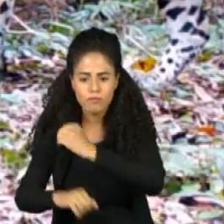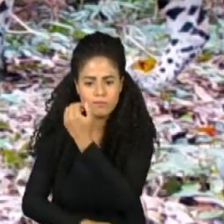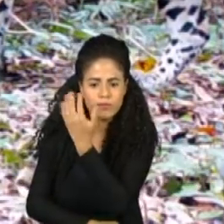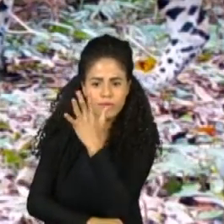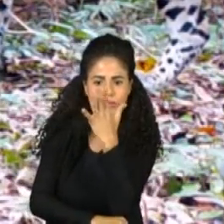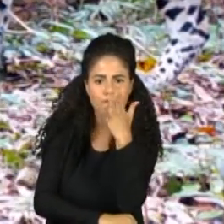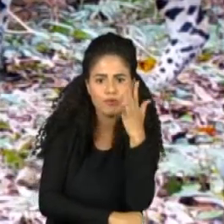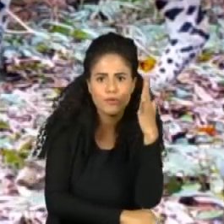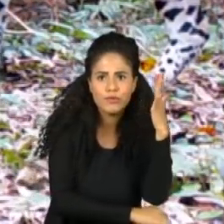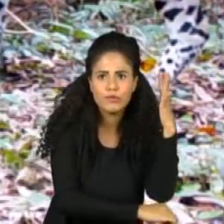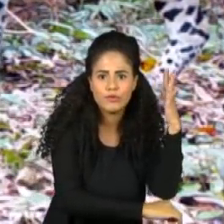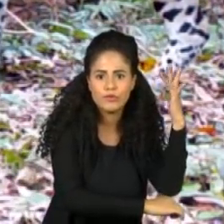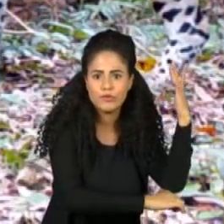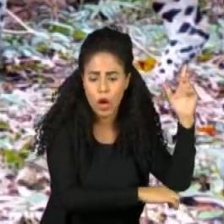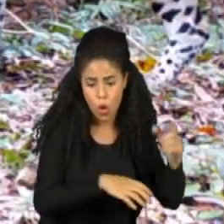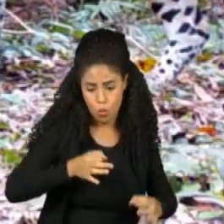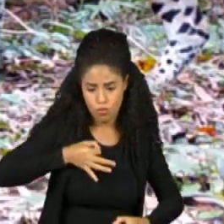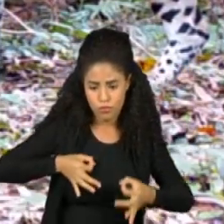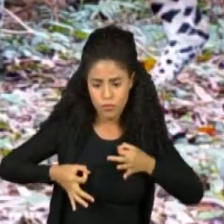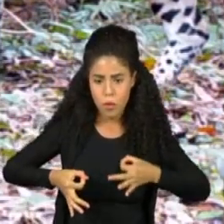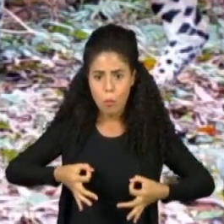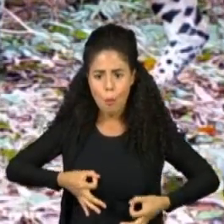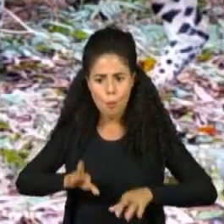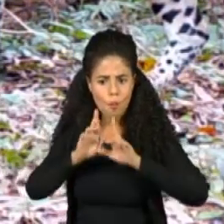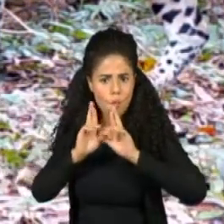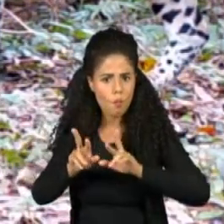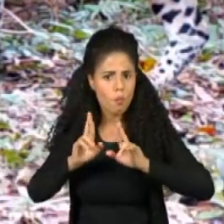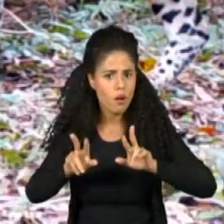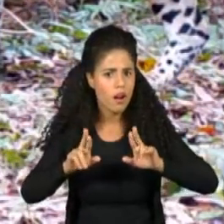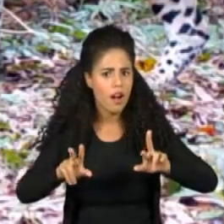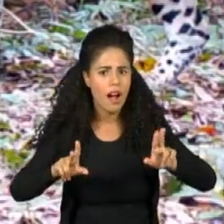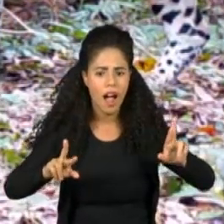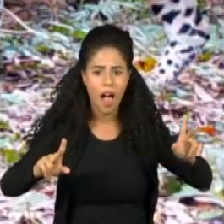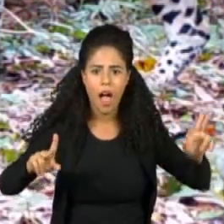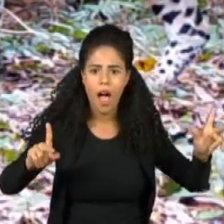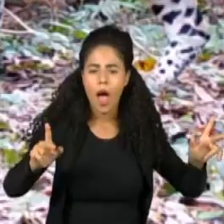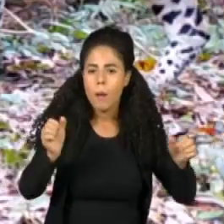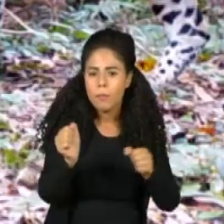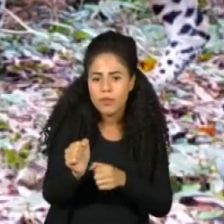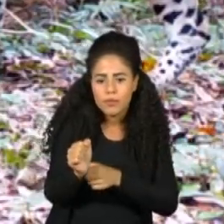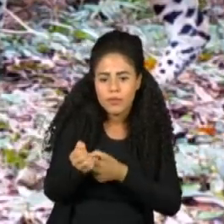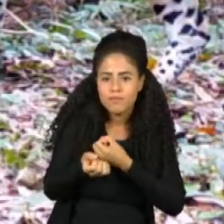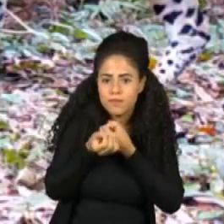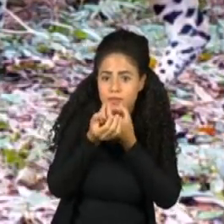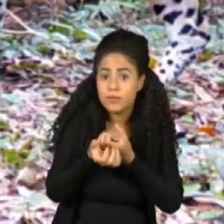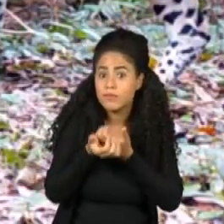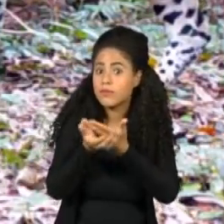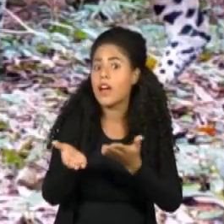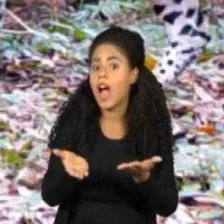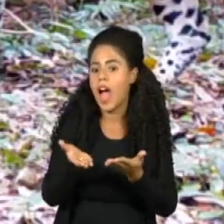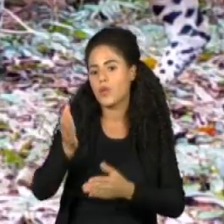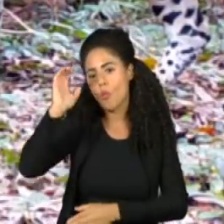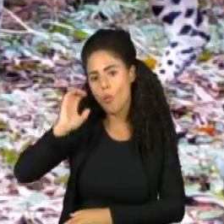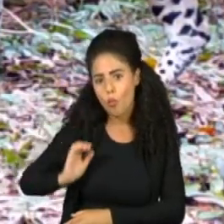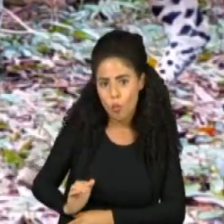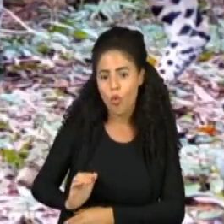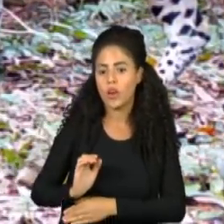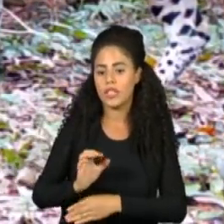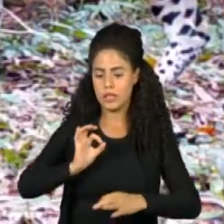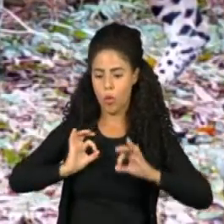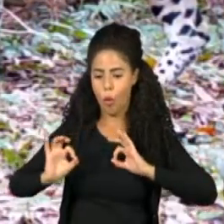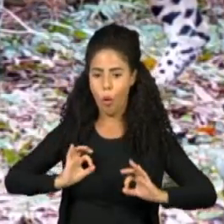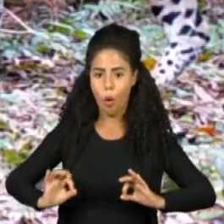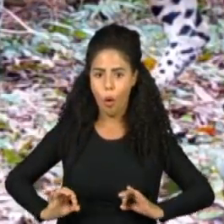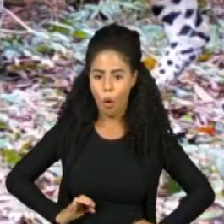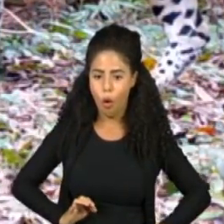utilizada por outras onças pardas e pintadas. As informações são da coordenadora do projeto Onças do Iguaçu, que